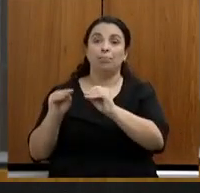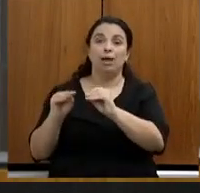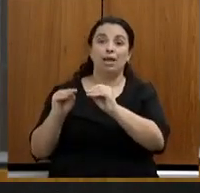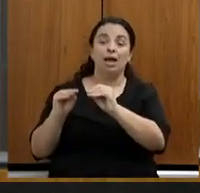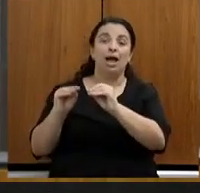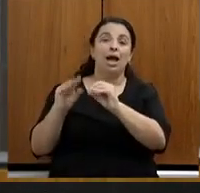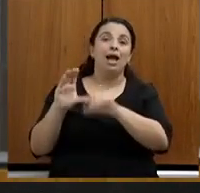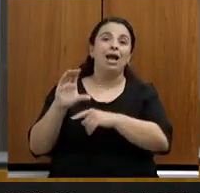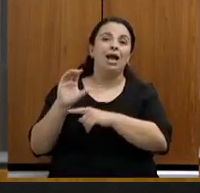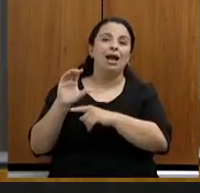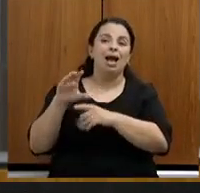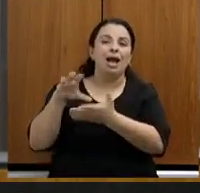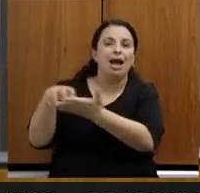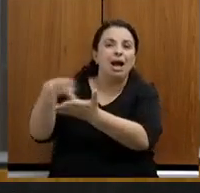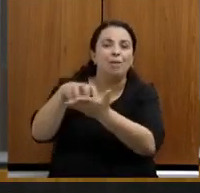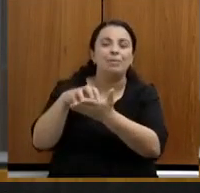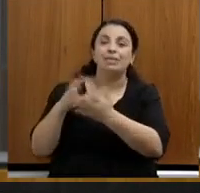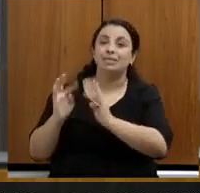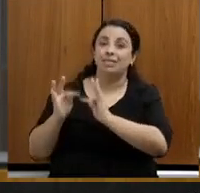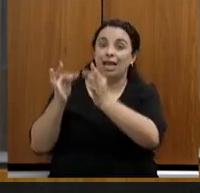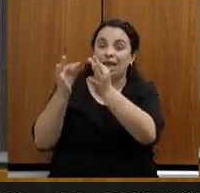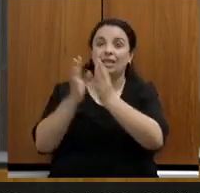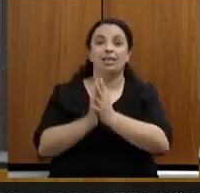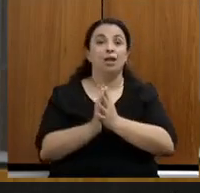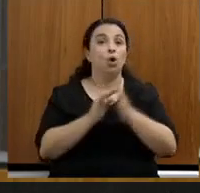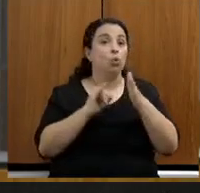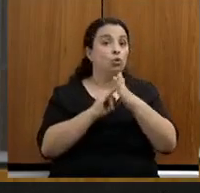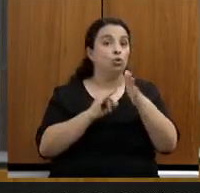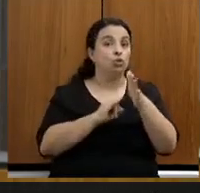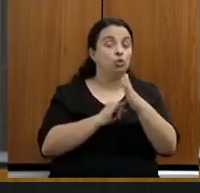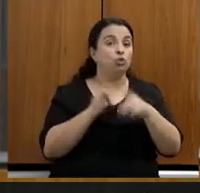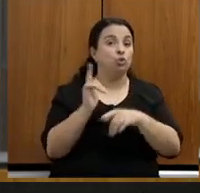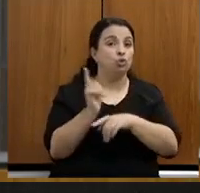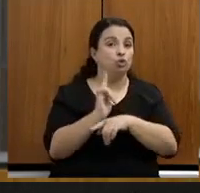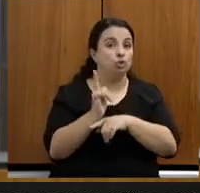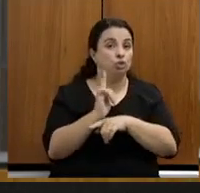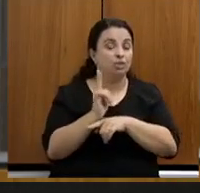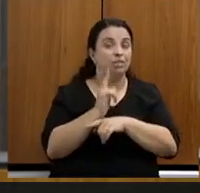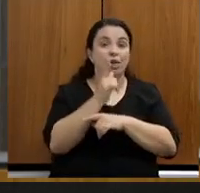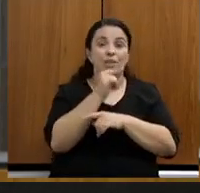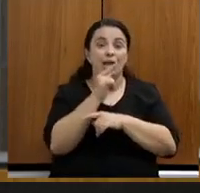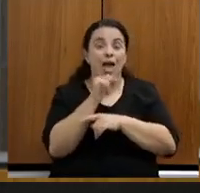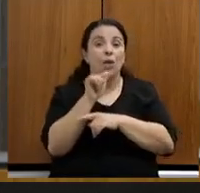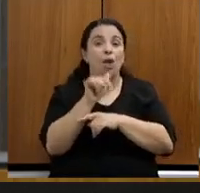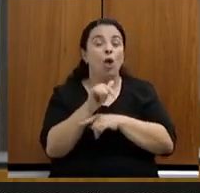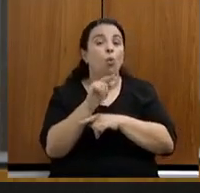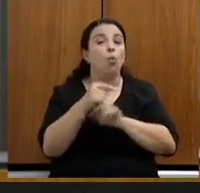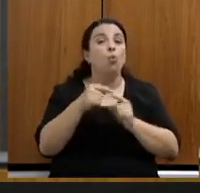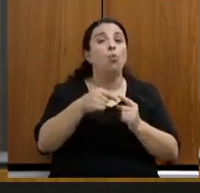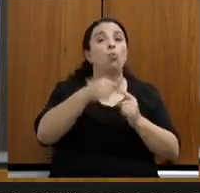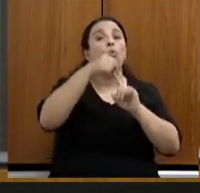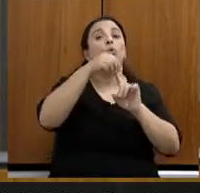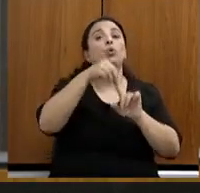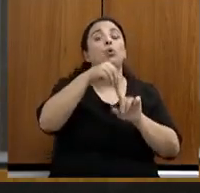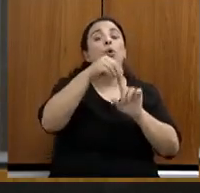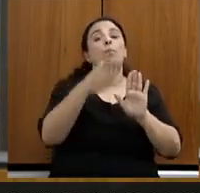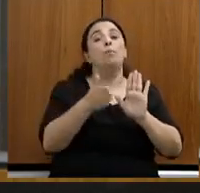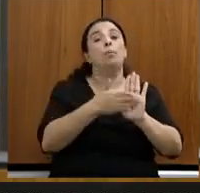o Instituto Mineiro de Gestão das Águas ser o único propositor das pautas no Conselho. Há um